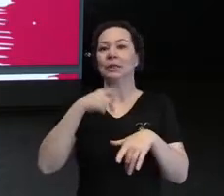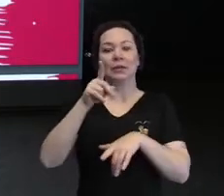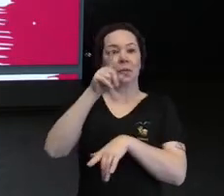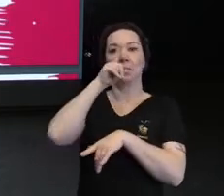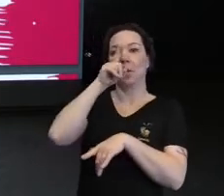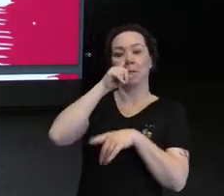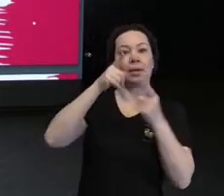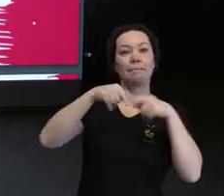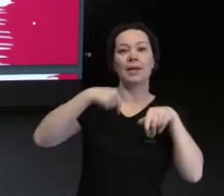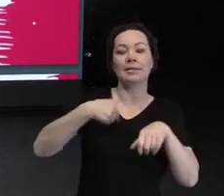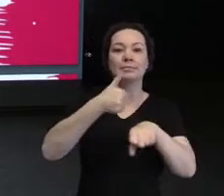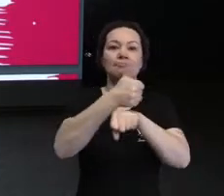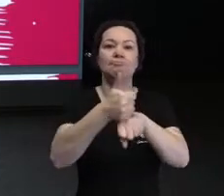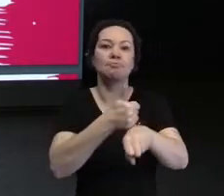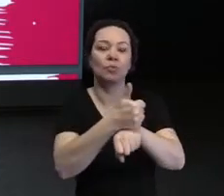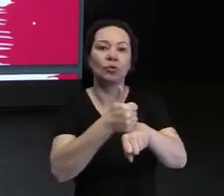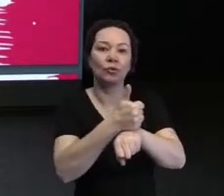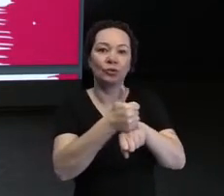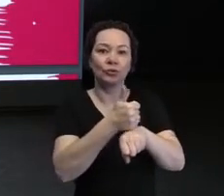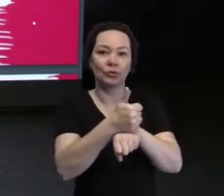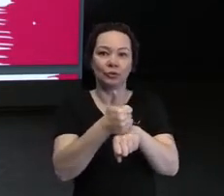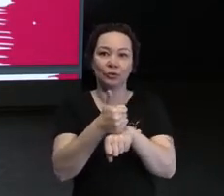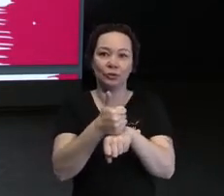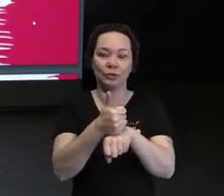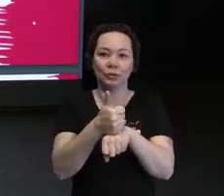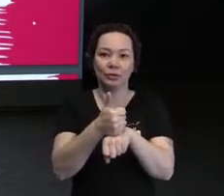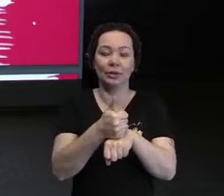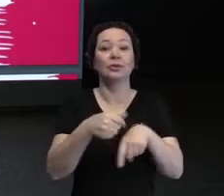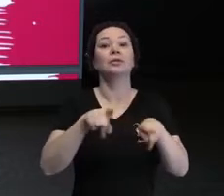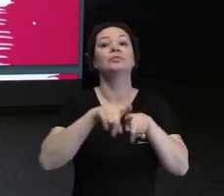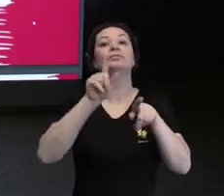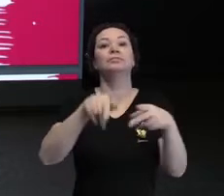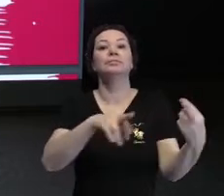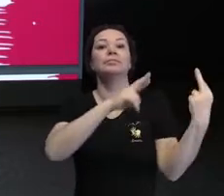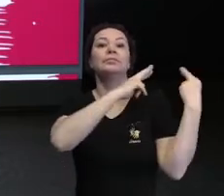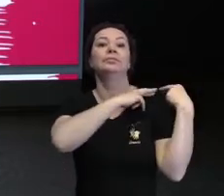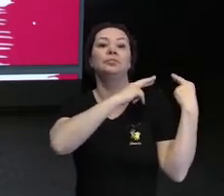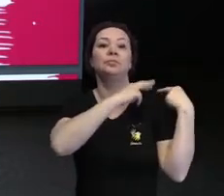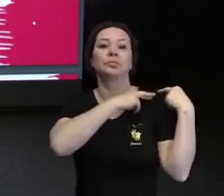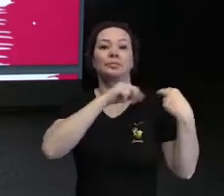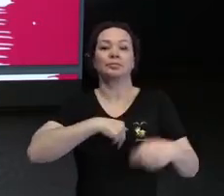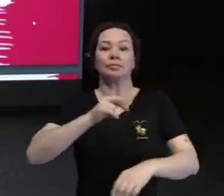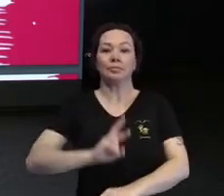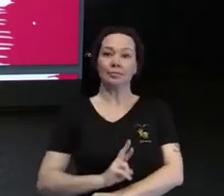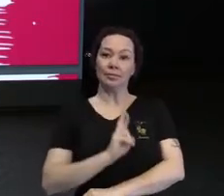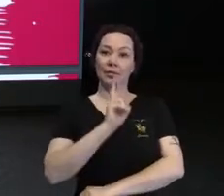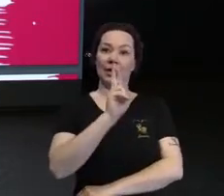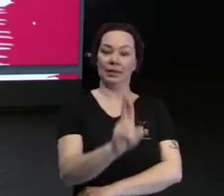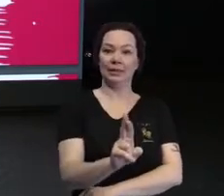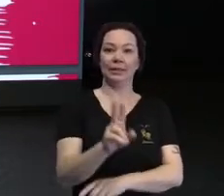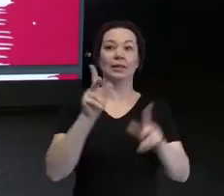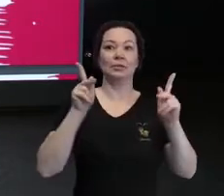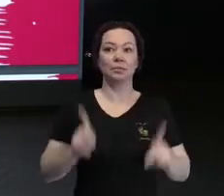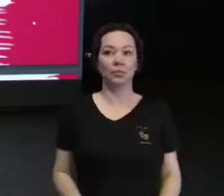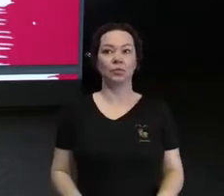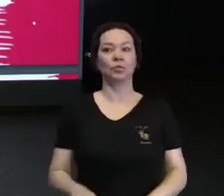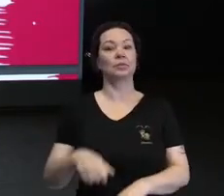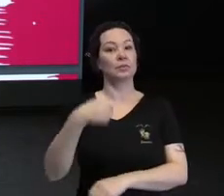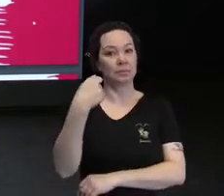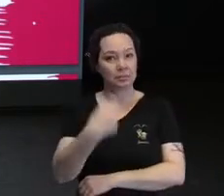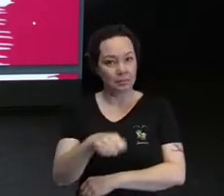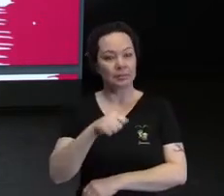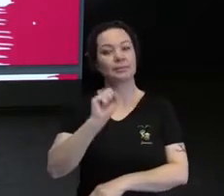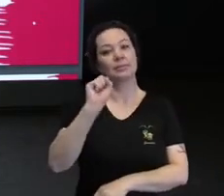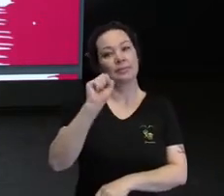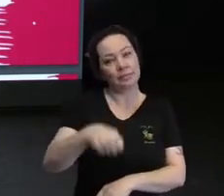mas de profissional, e por isso mais uma responsabilidade de representar as pessoas que precisam ser representadas